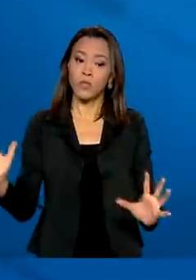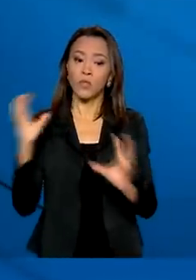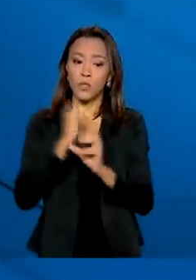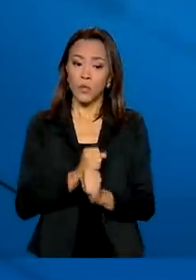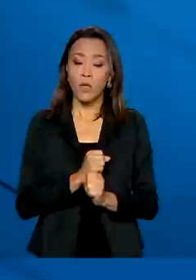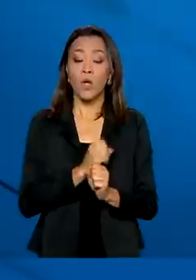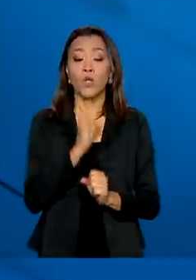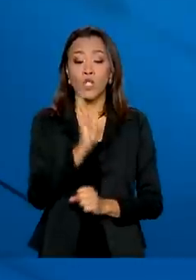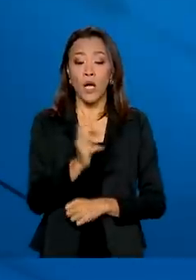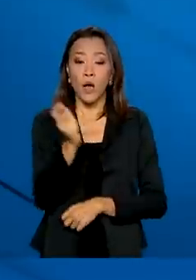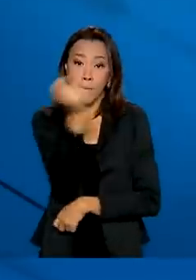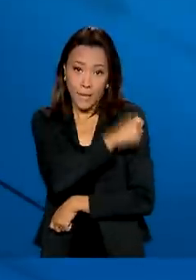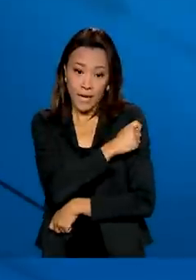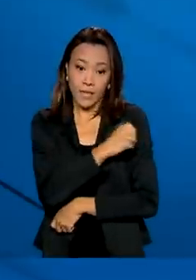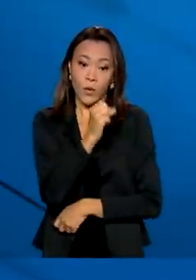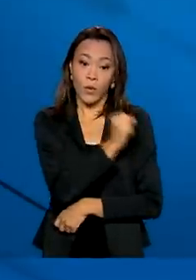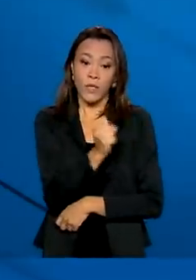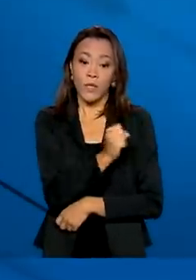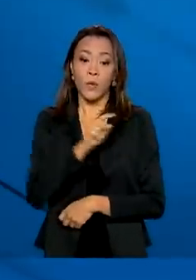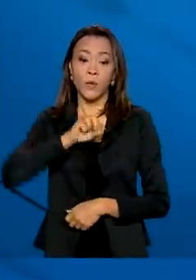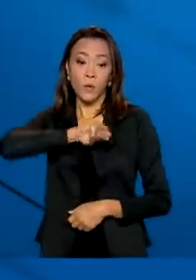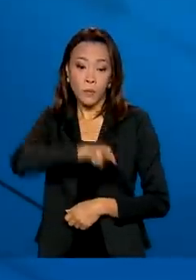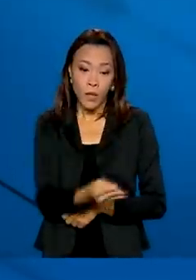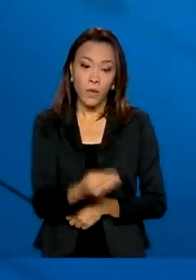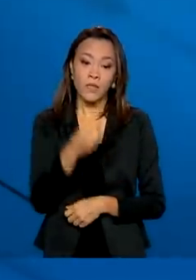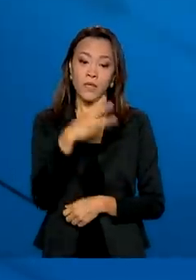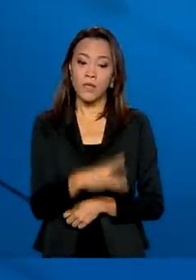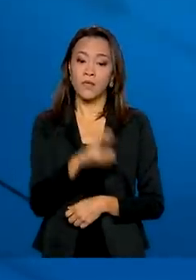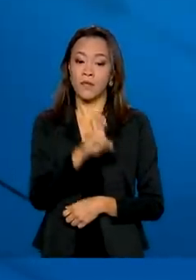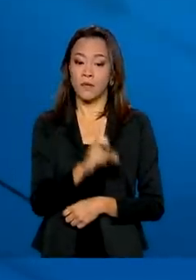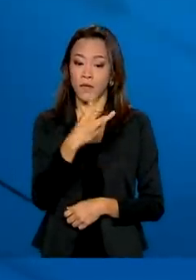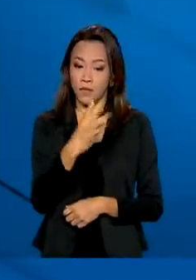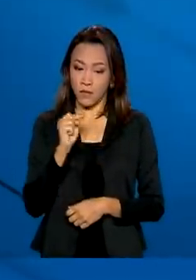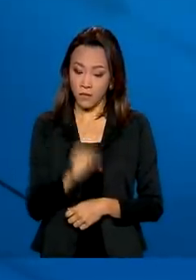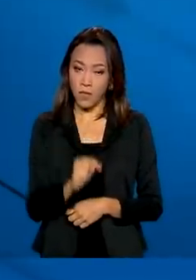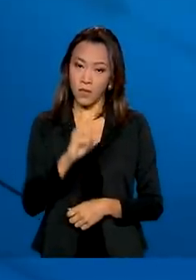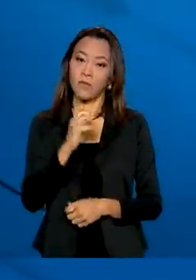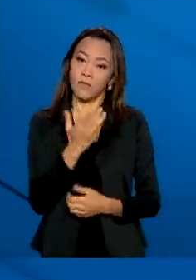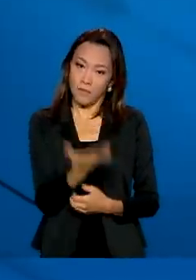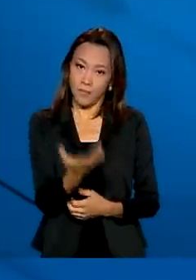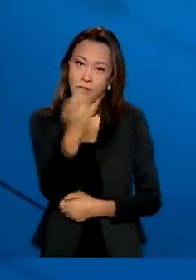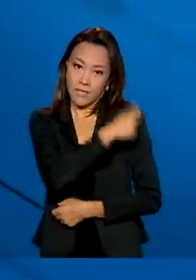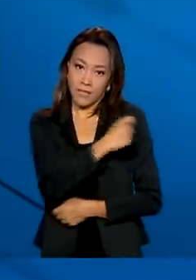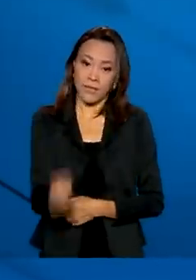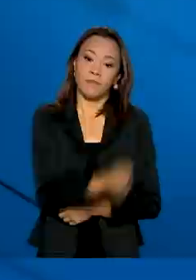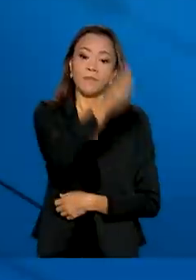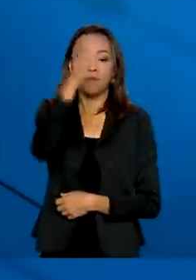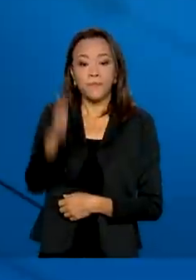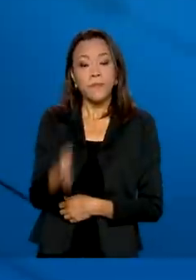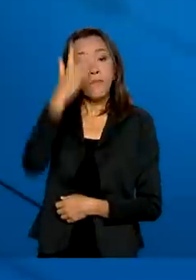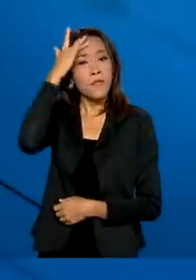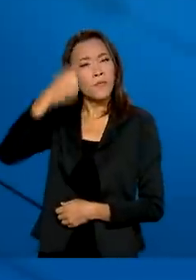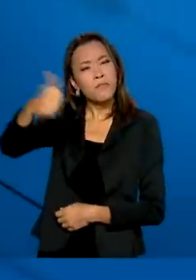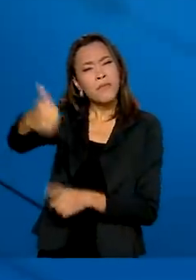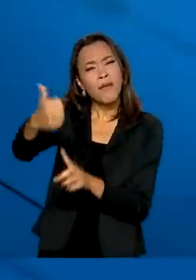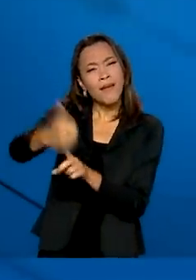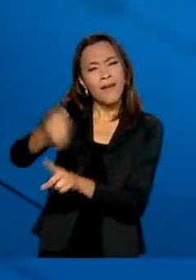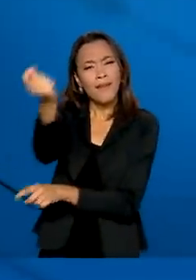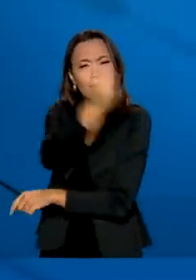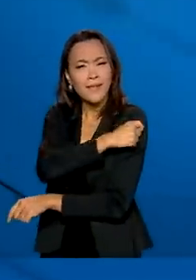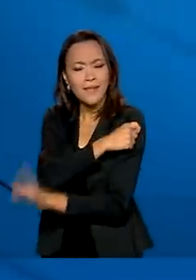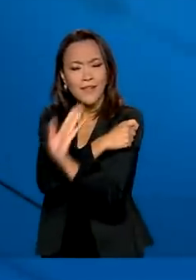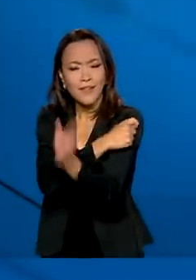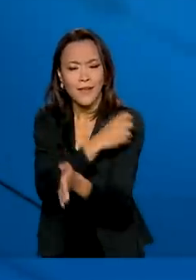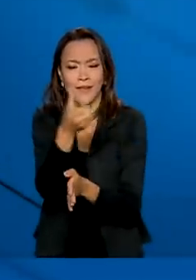aplicadas 88.353.000 doses de vacina. As pessoas com a primeira dose são